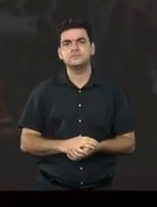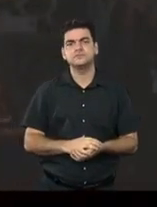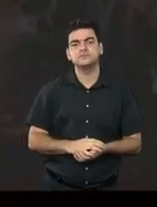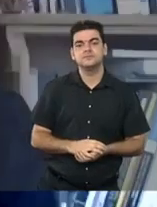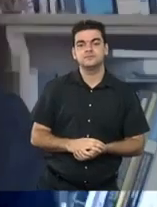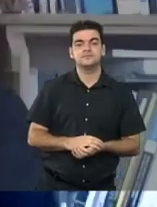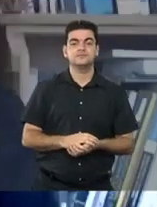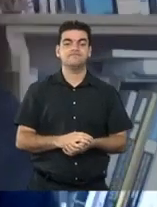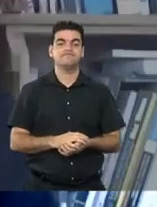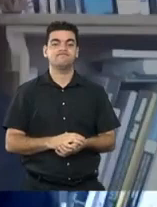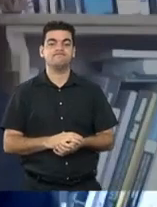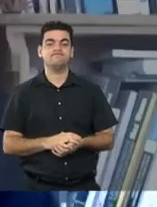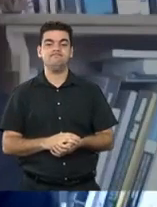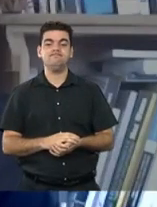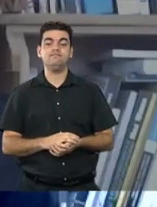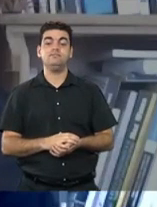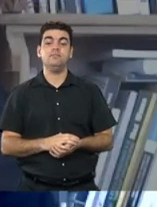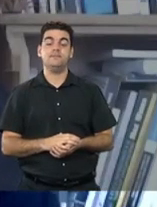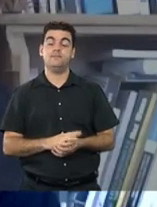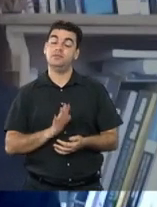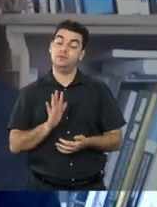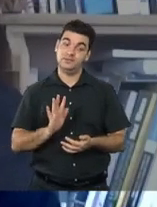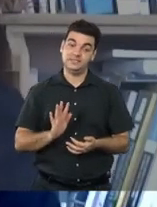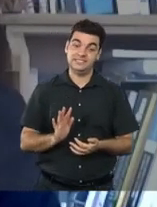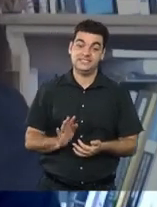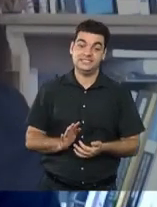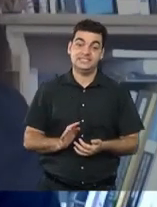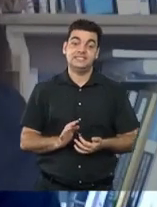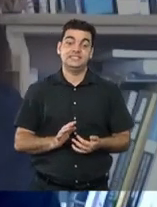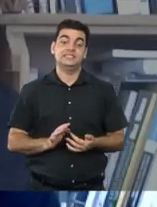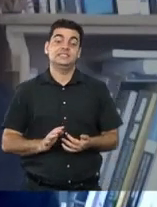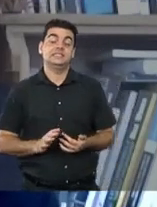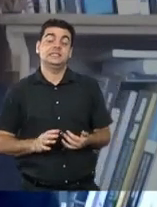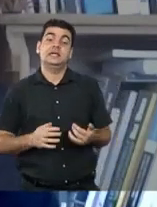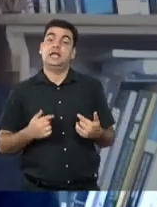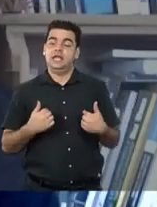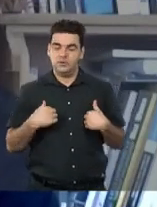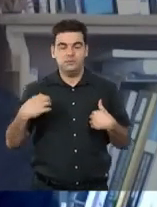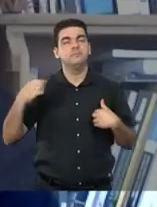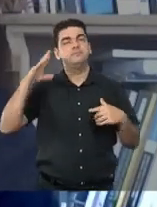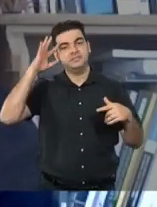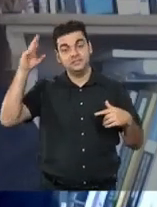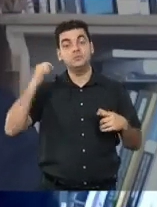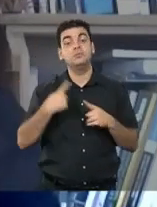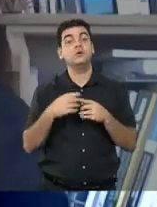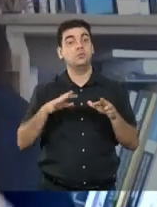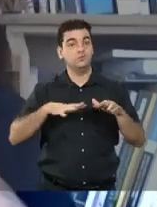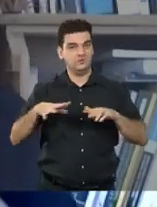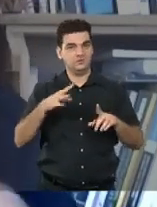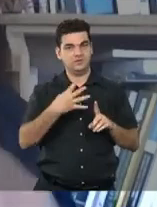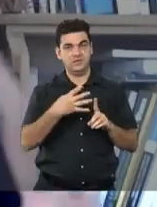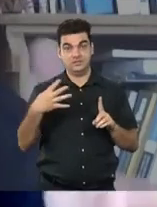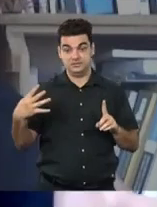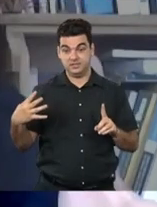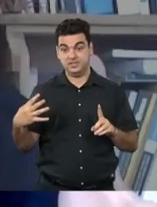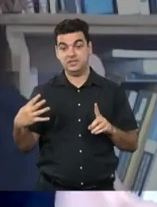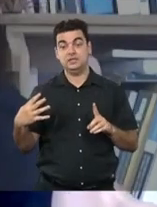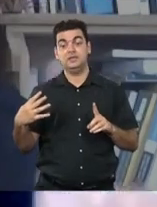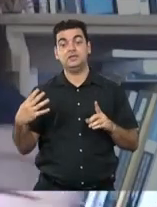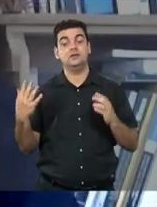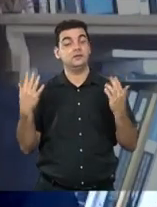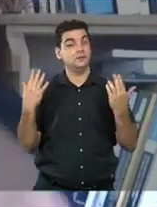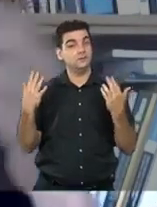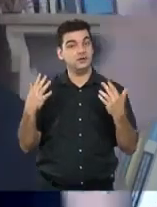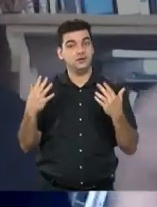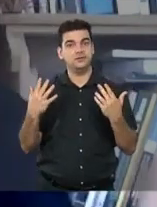A resposta é algo que pode me manter viva. O movimento LGBT tem a caminhada do orgulho LGBT.